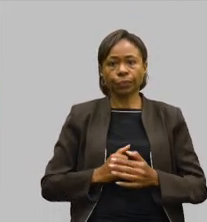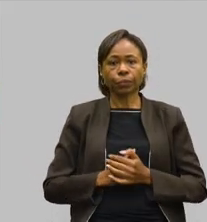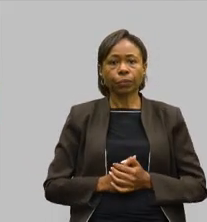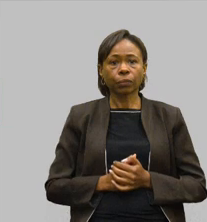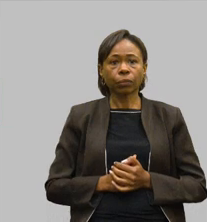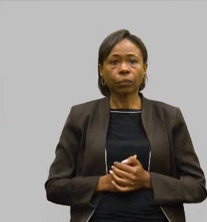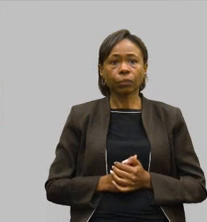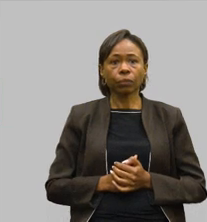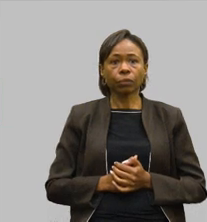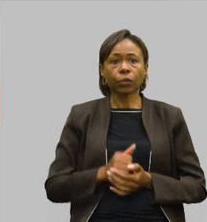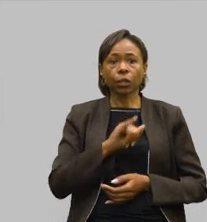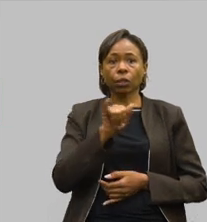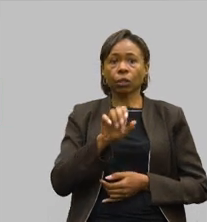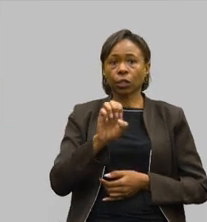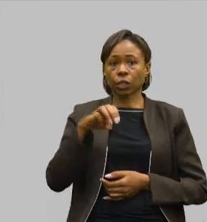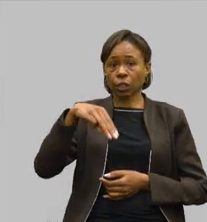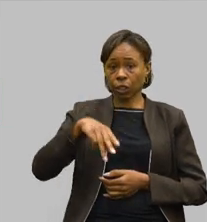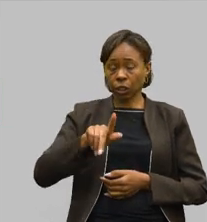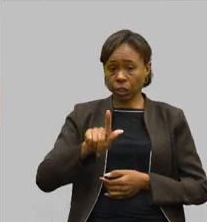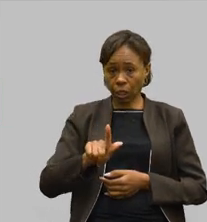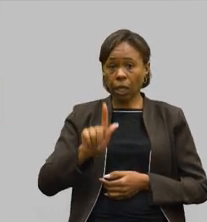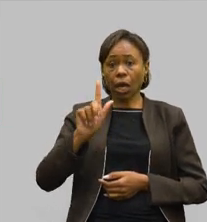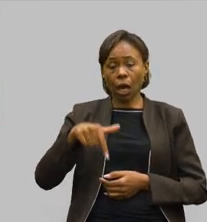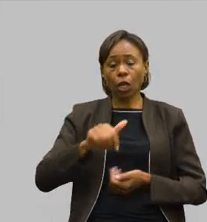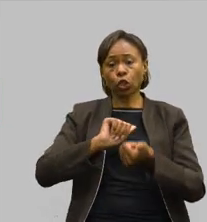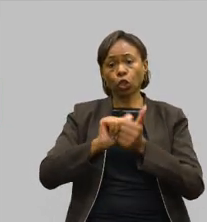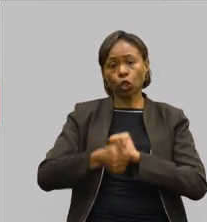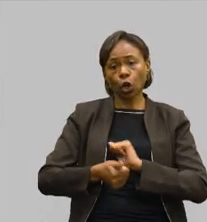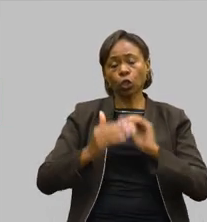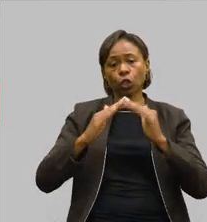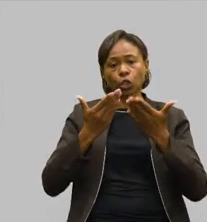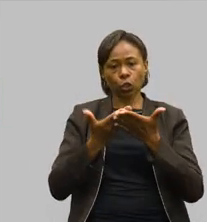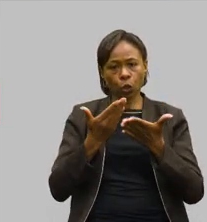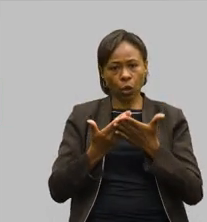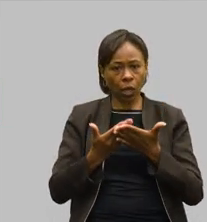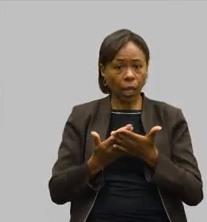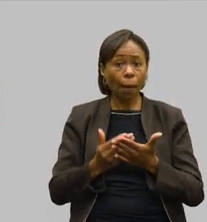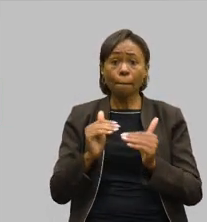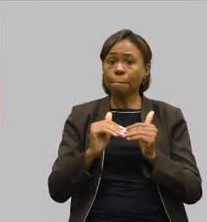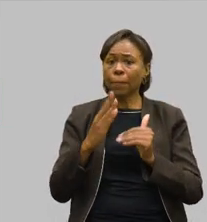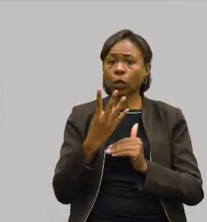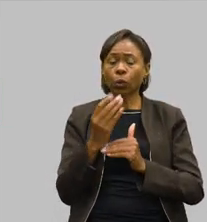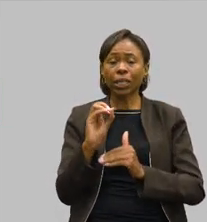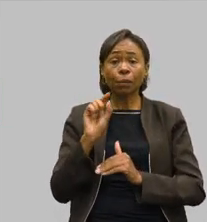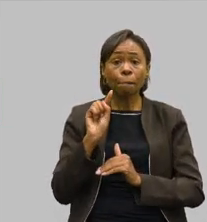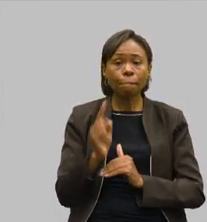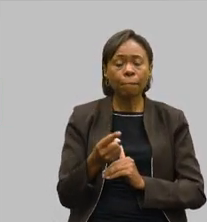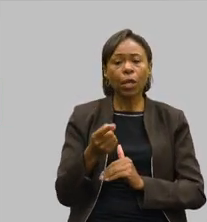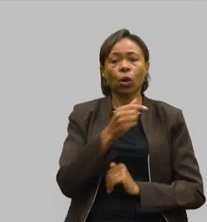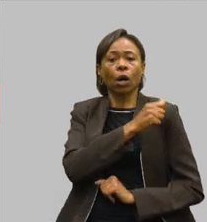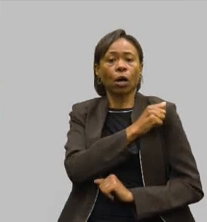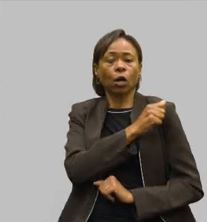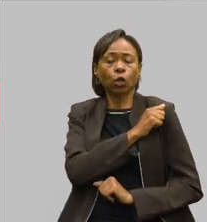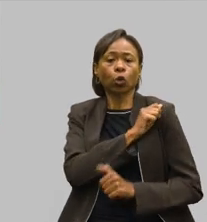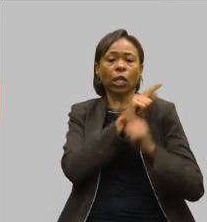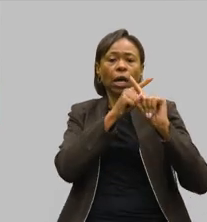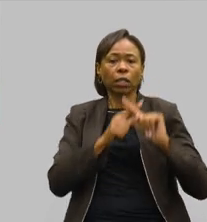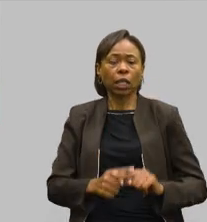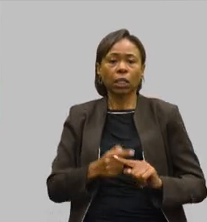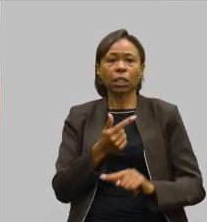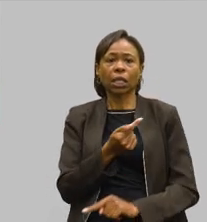também o GENG, os Jogos Escolares de Minas Gerais, que são mais de 40 mil estudantes atletas que participam em 720